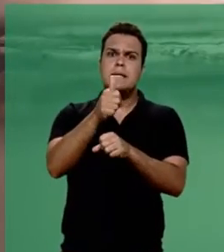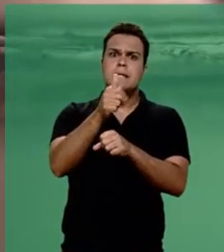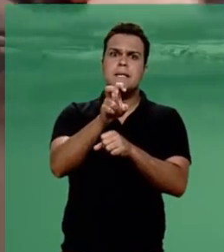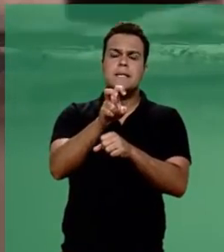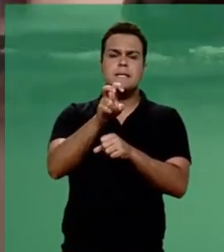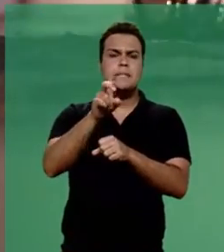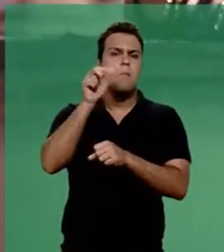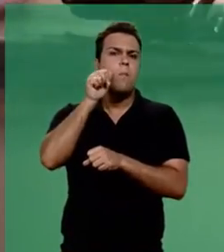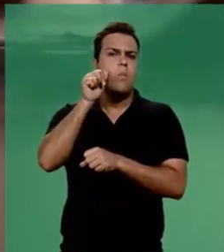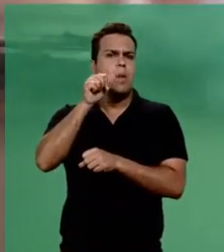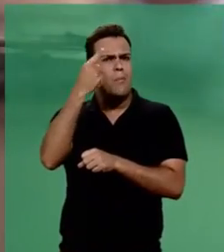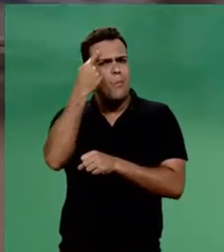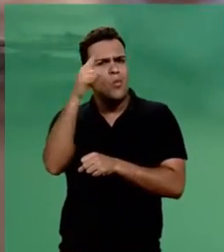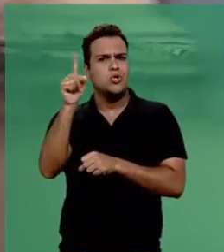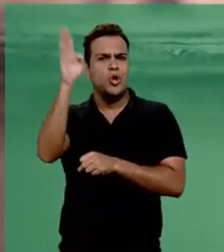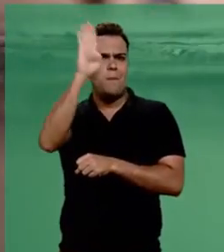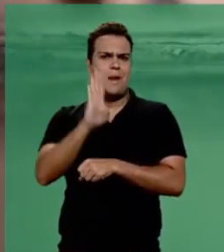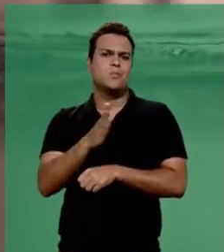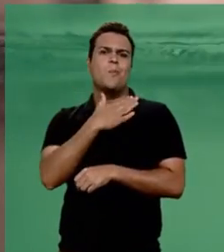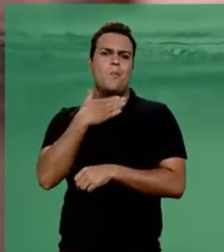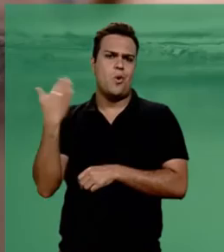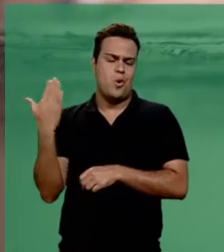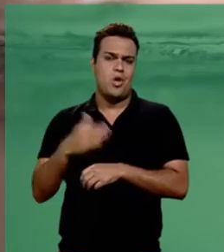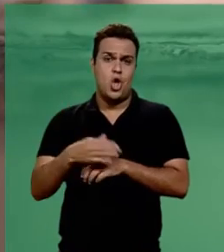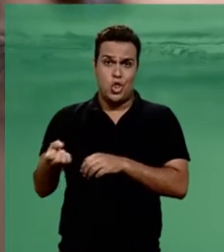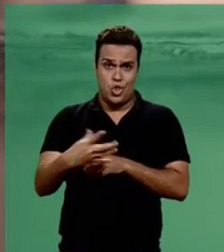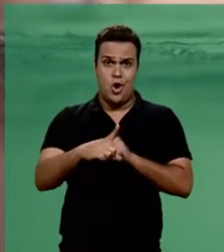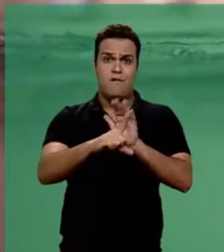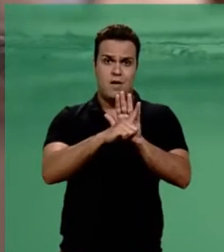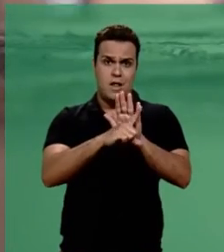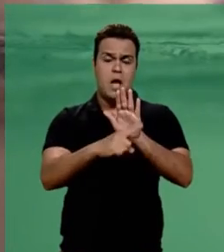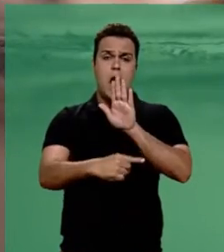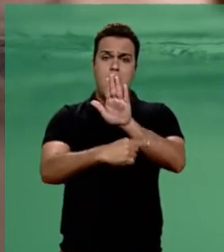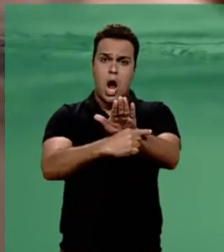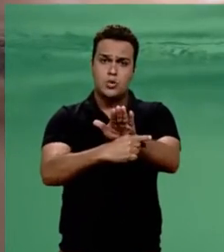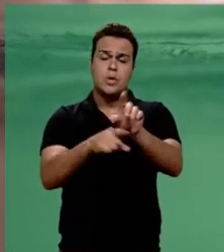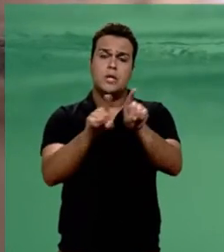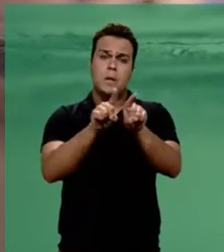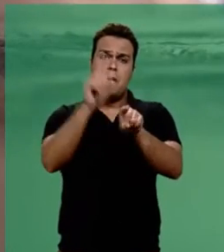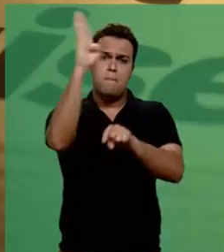Estima-se que 15 mulheres são assassinadas por dia no Brasil.